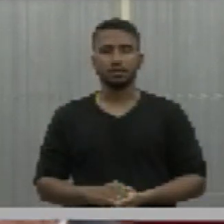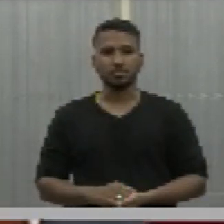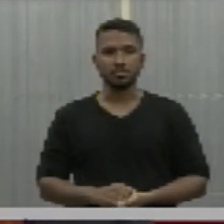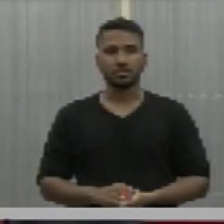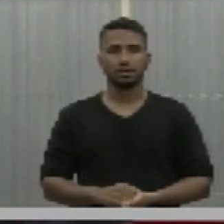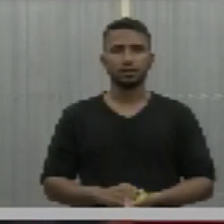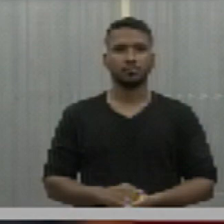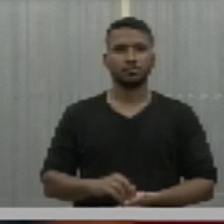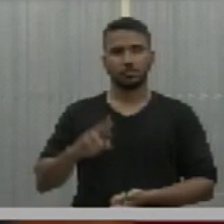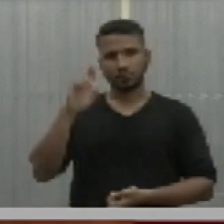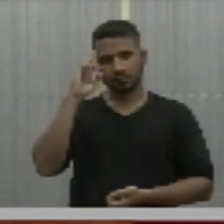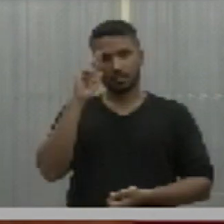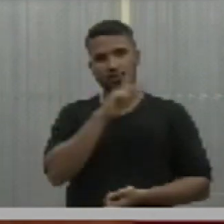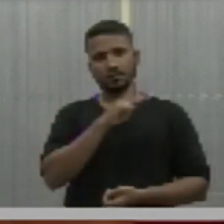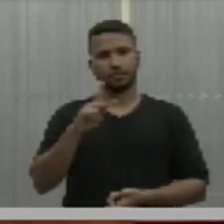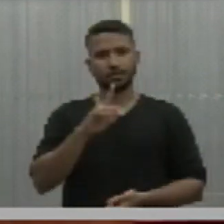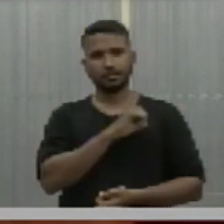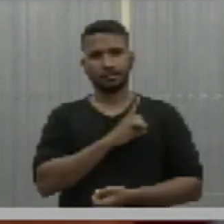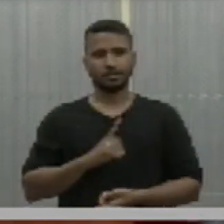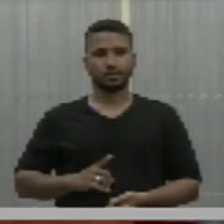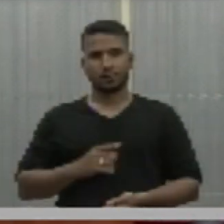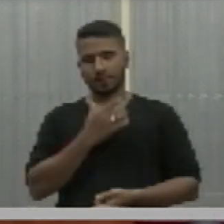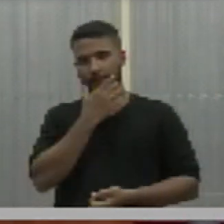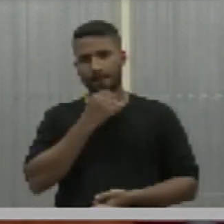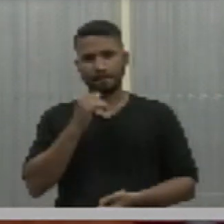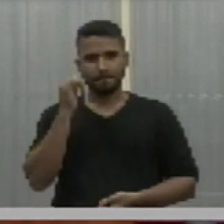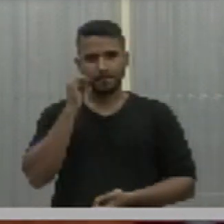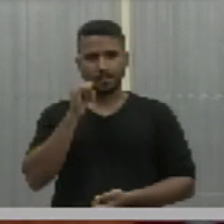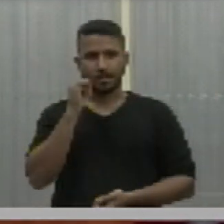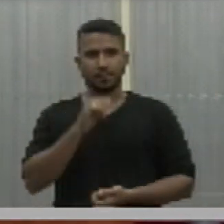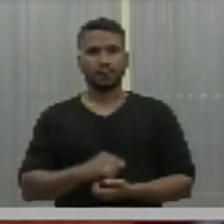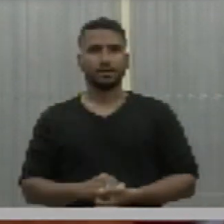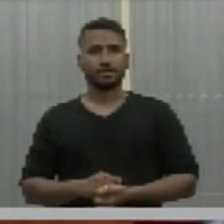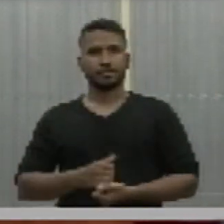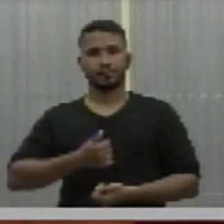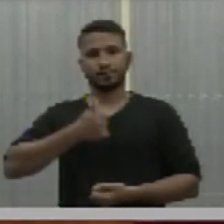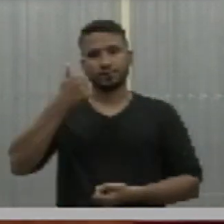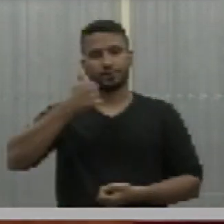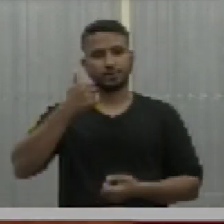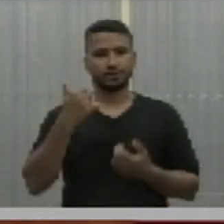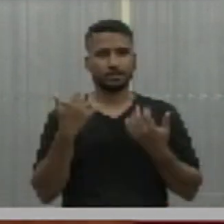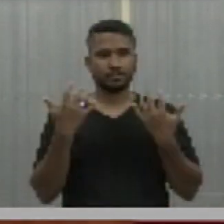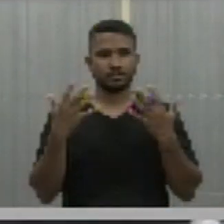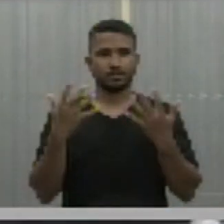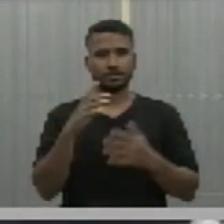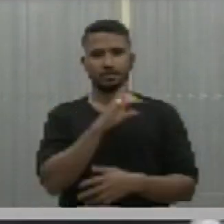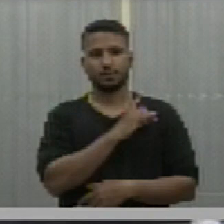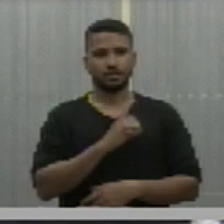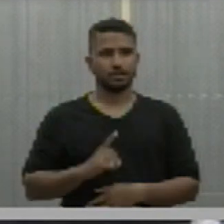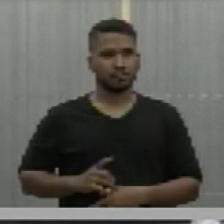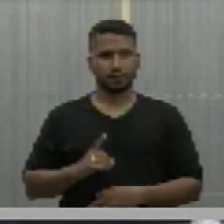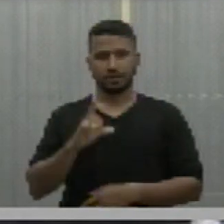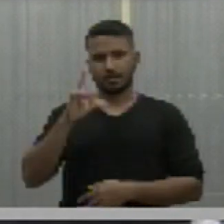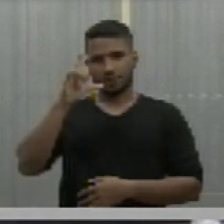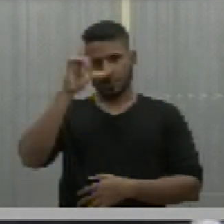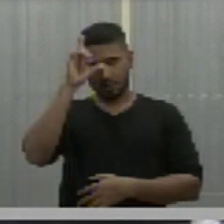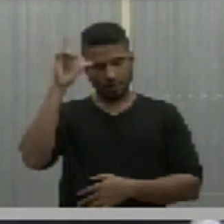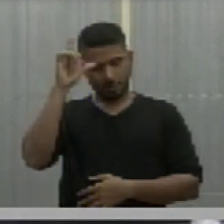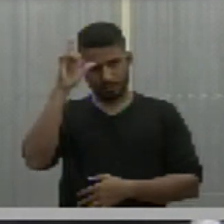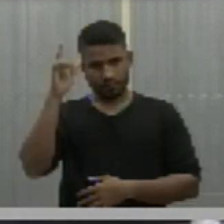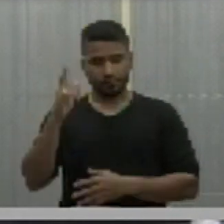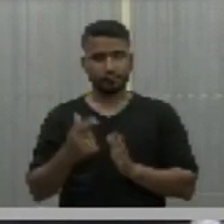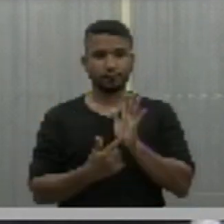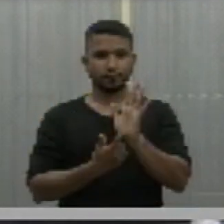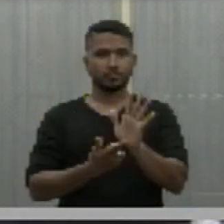senhor presidente, senhores deputados. Primeiro, parabenizar o deputado Lima pela